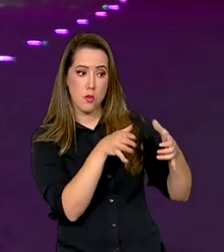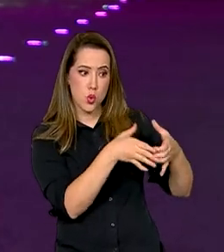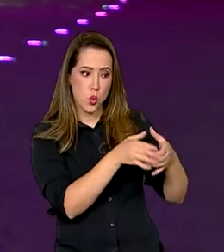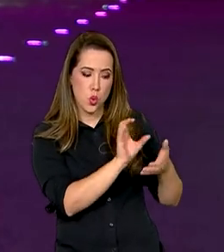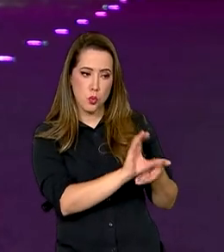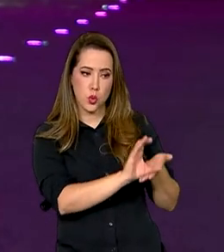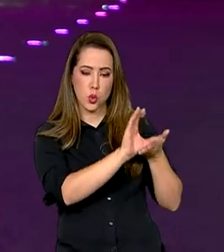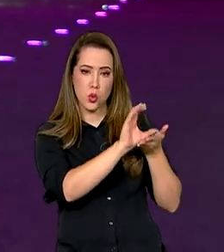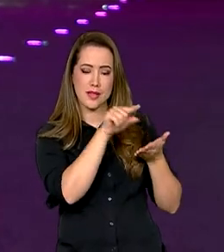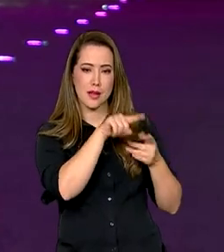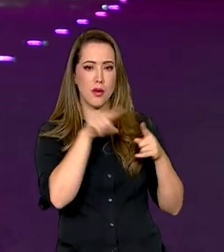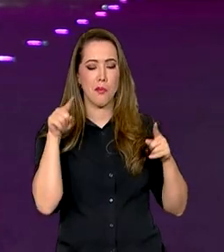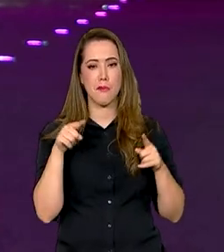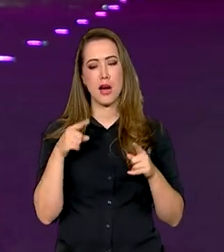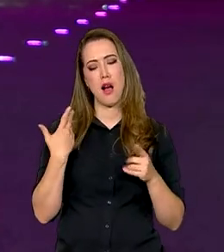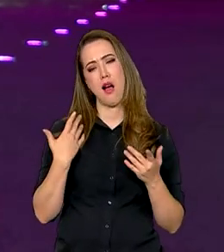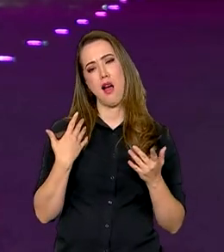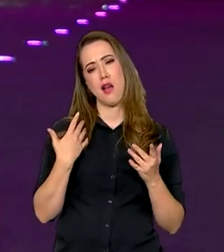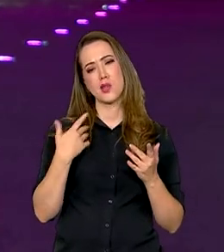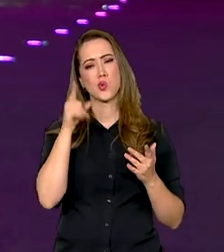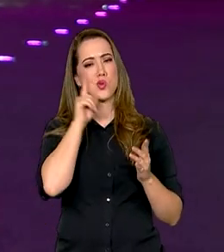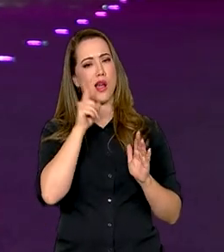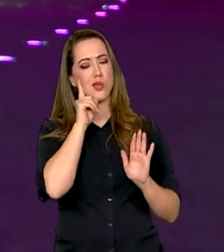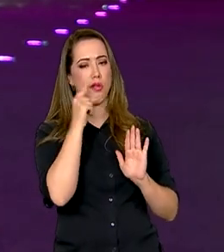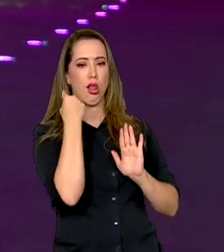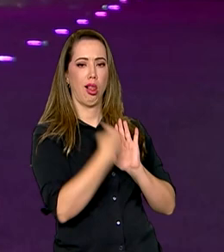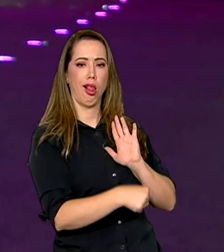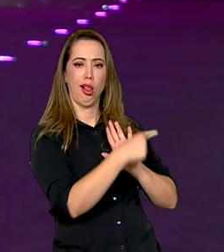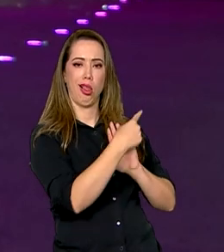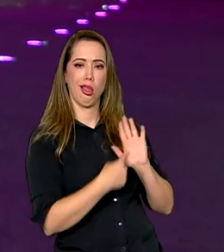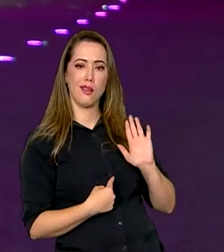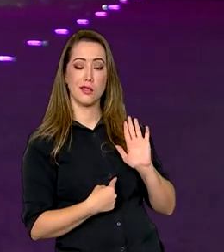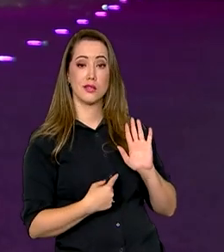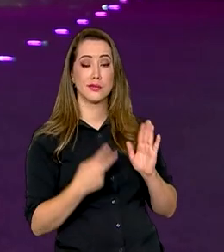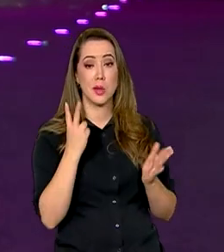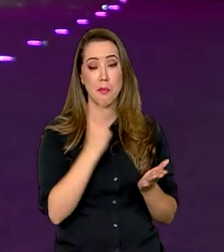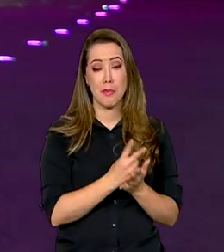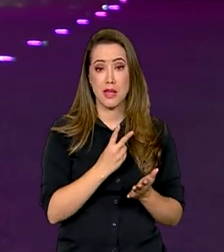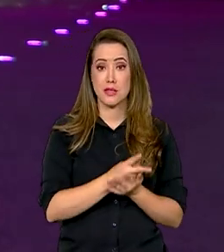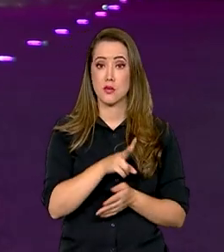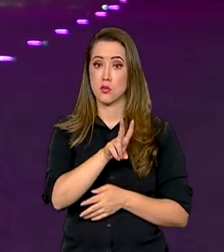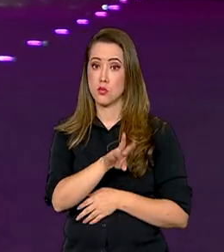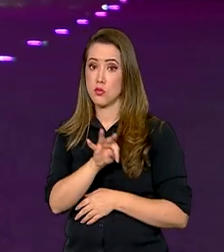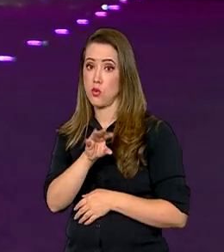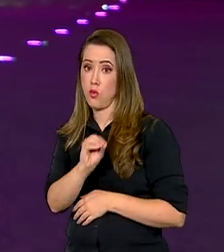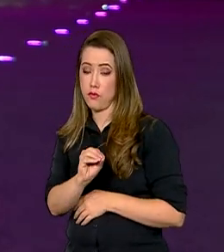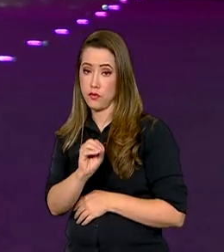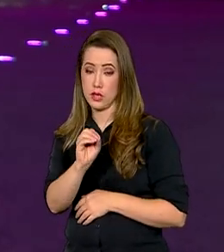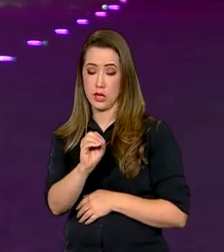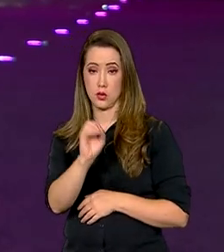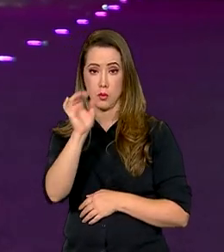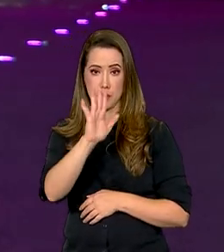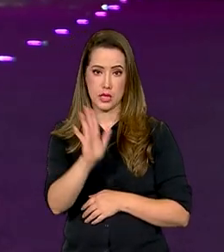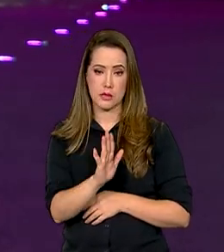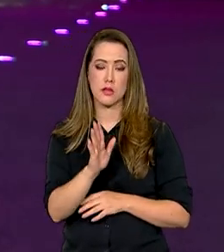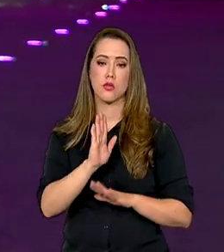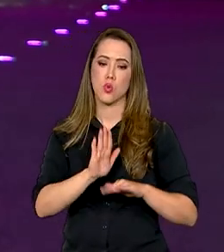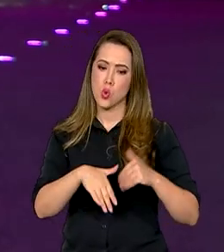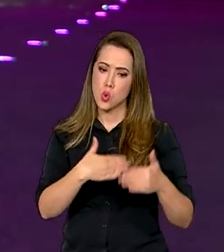Conselho, mas foi rejeitada pelos Estados Unidos. Mesmo com o veto, a diplomacia brasileira